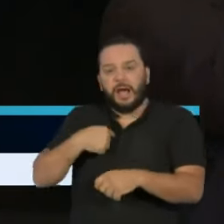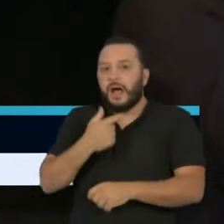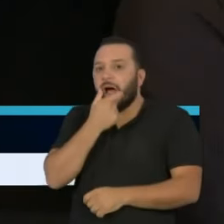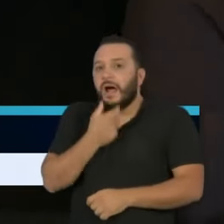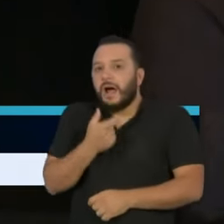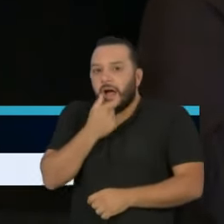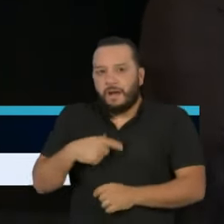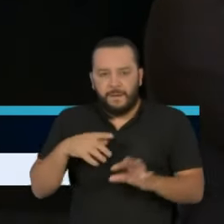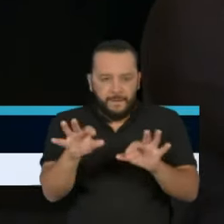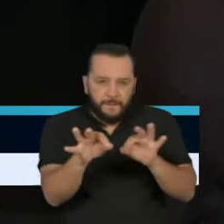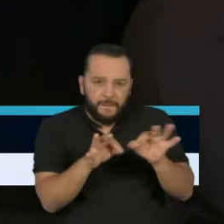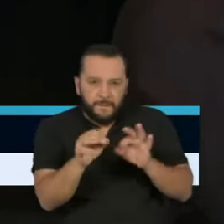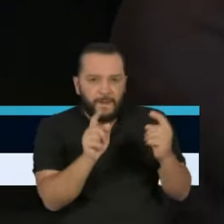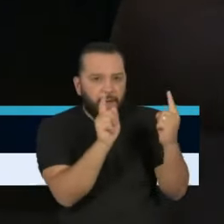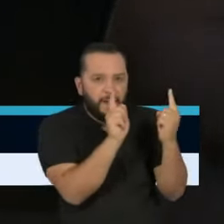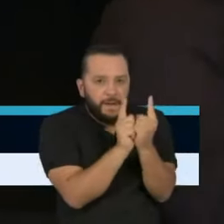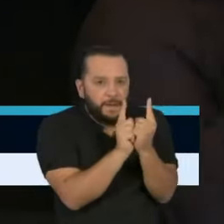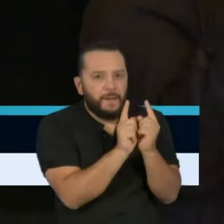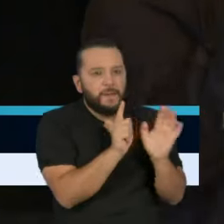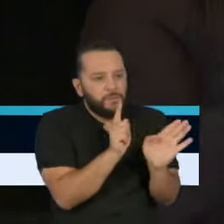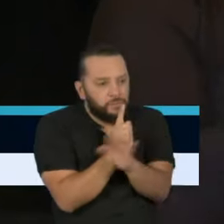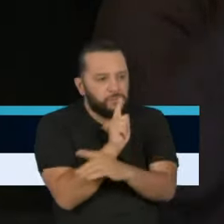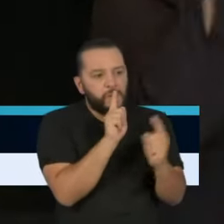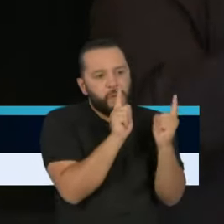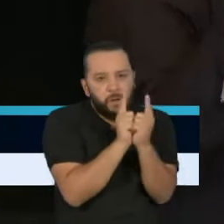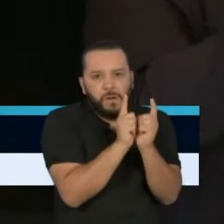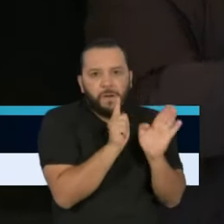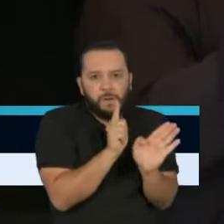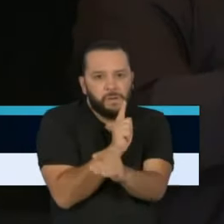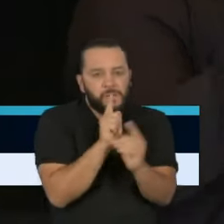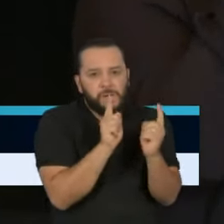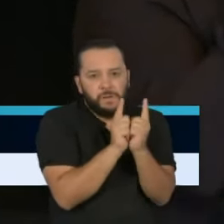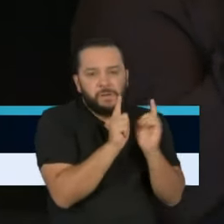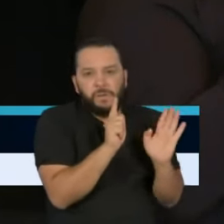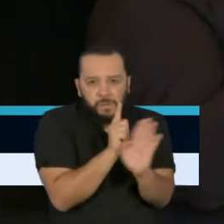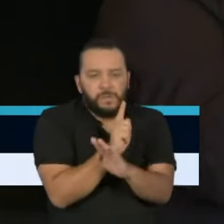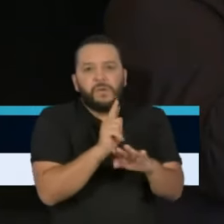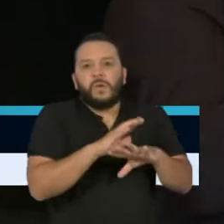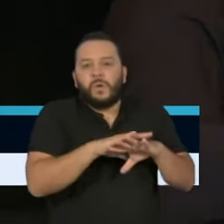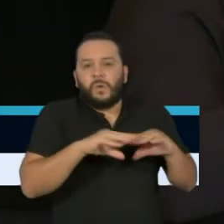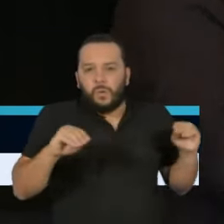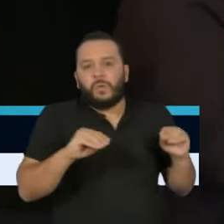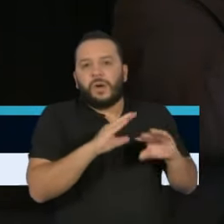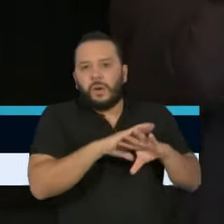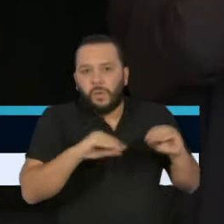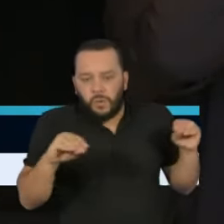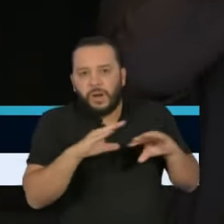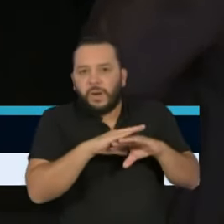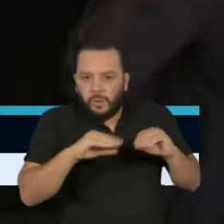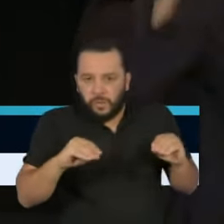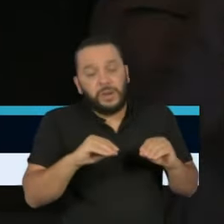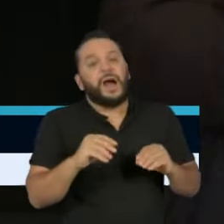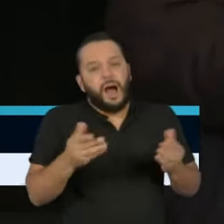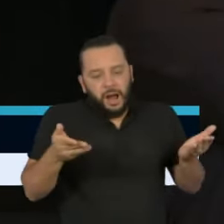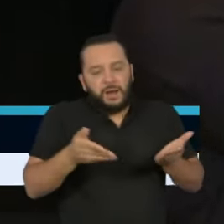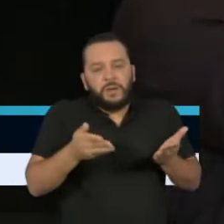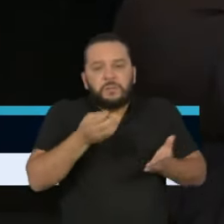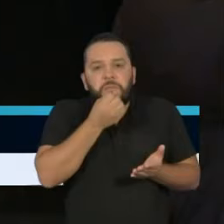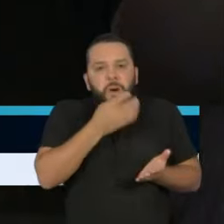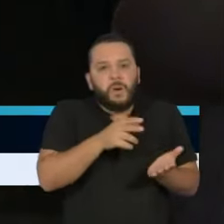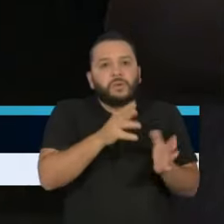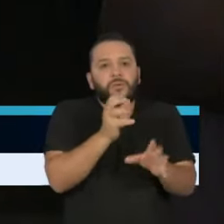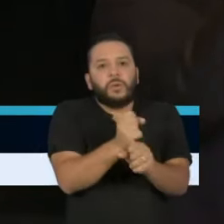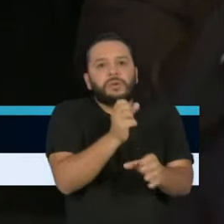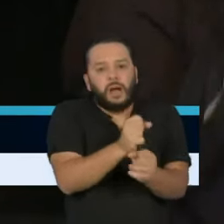a todos os pacientes e estamos num momento de atingimento de um certo platô de internação e que nos